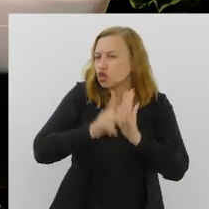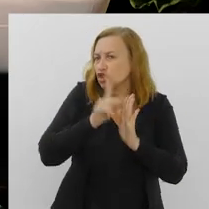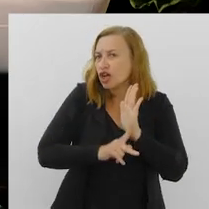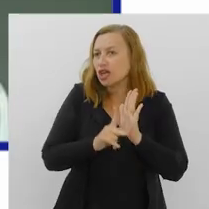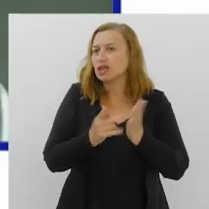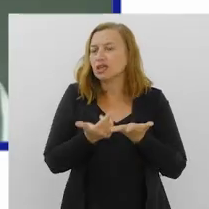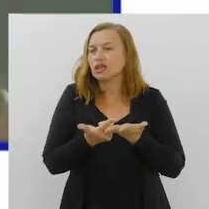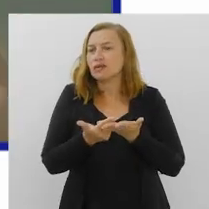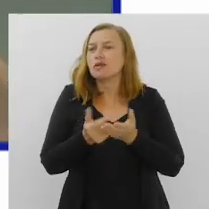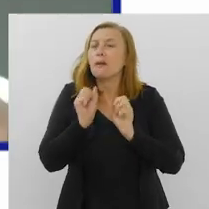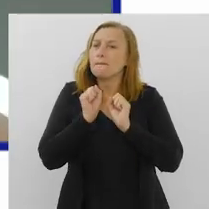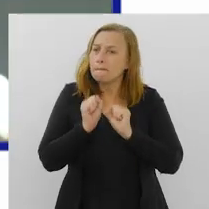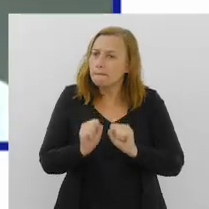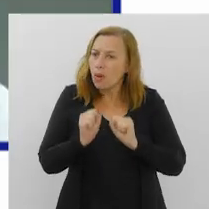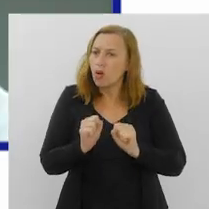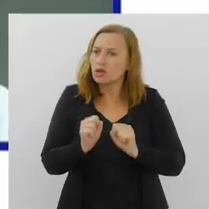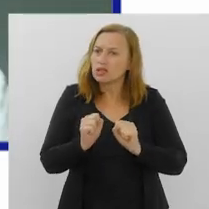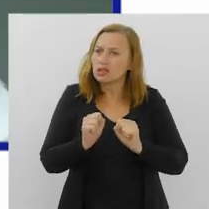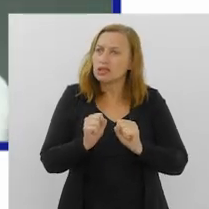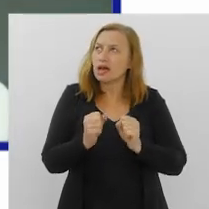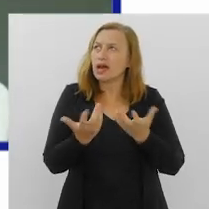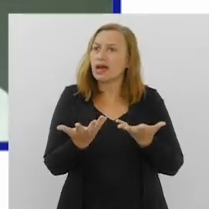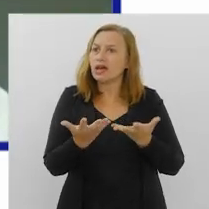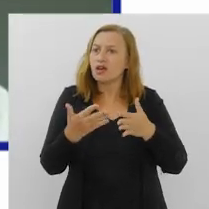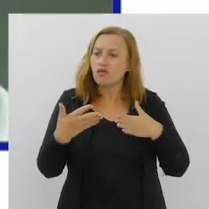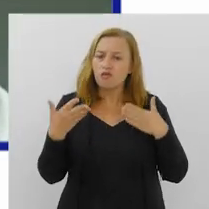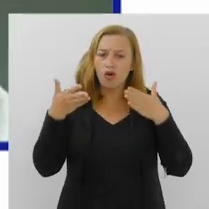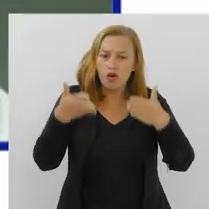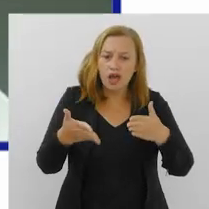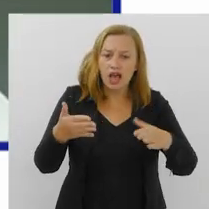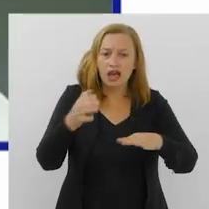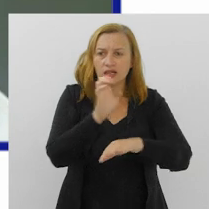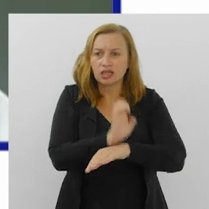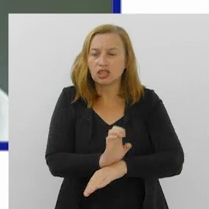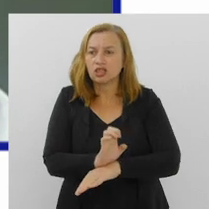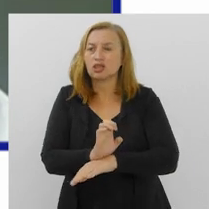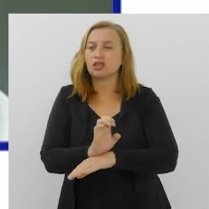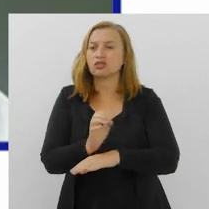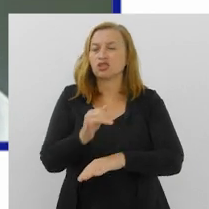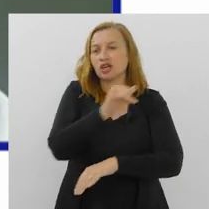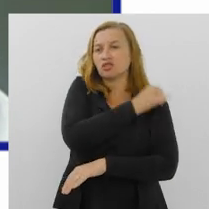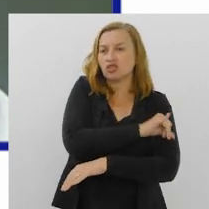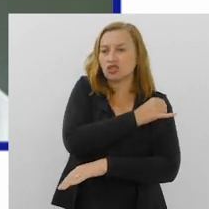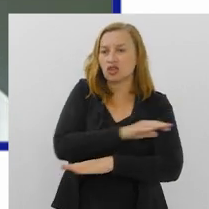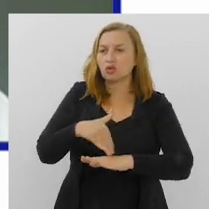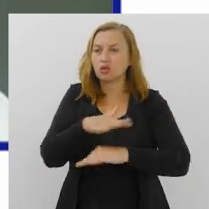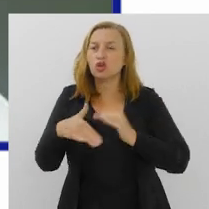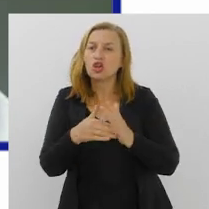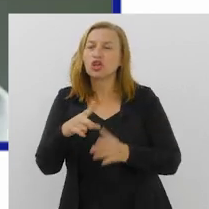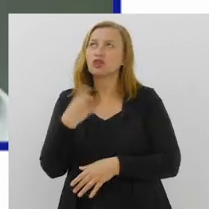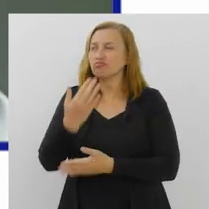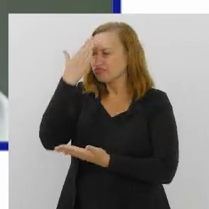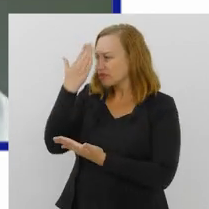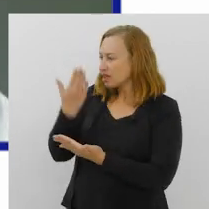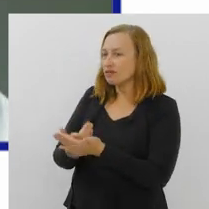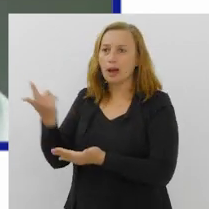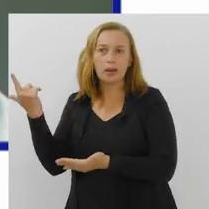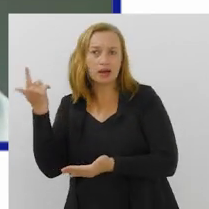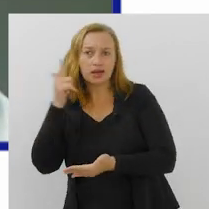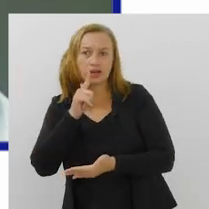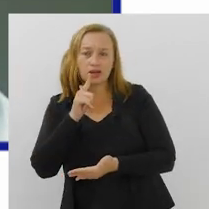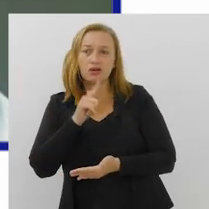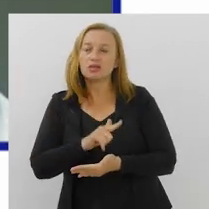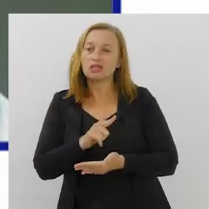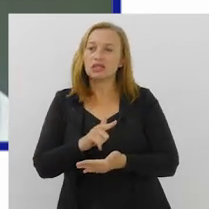e projetos para que a possa efetuar em todo o Estado do Rio de Janeiro. E acredito que nós vamos conseguir isso com a parceria dos